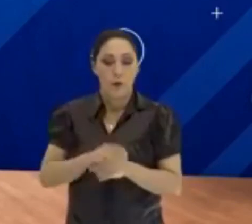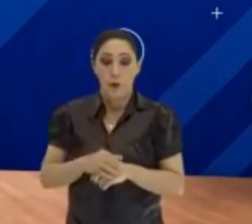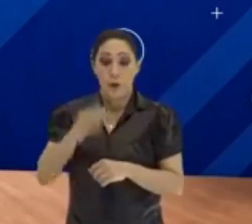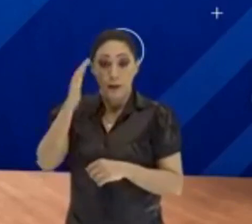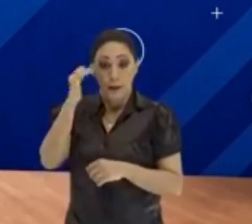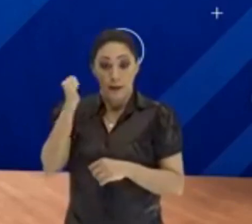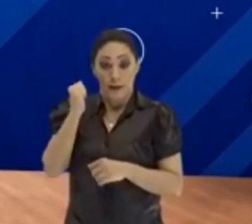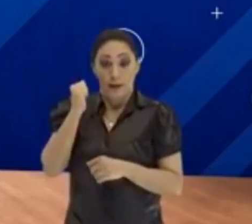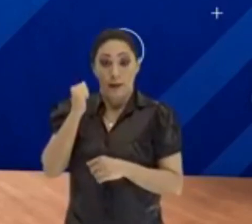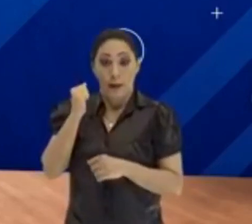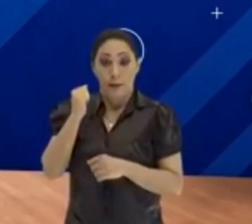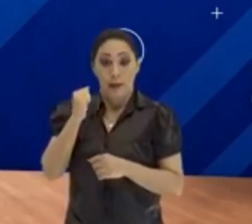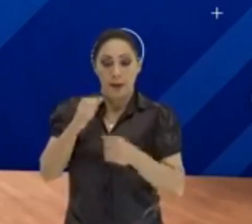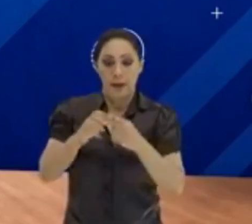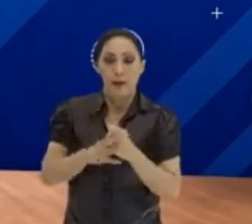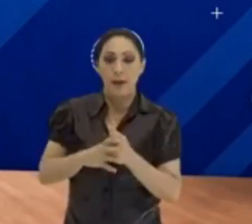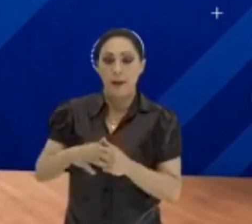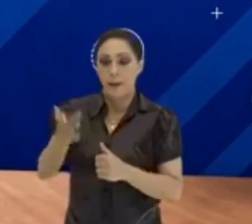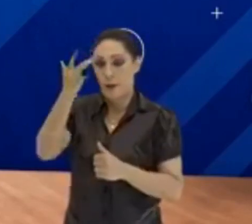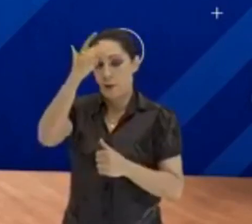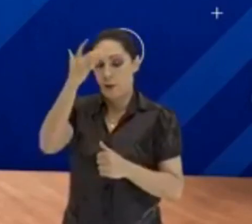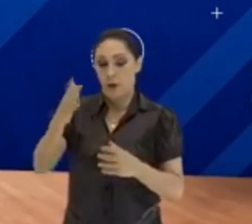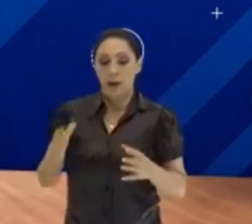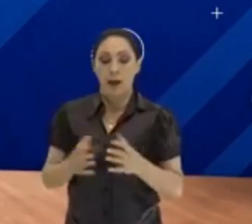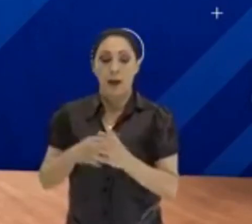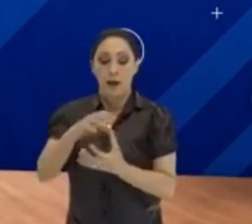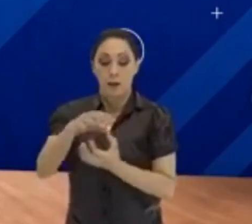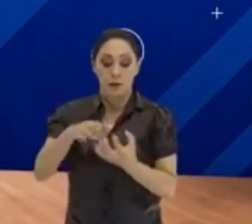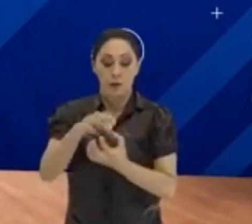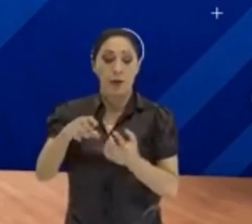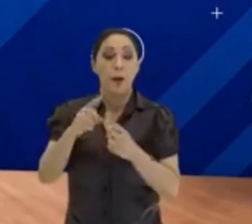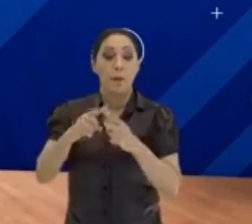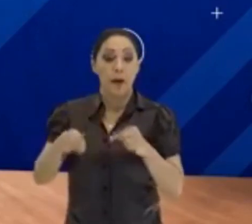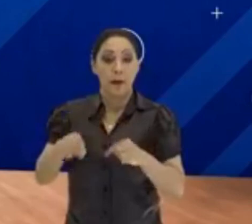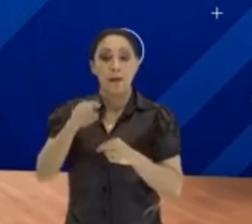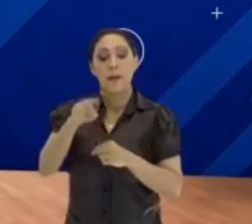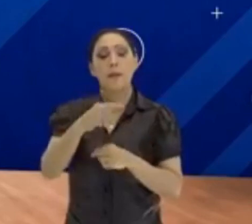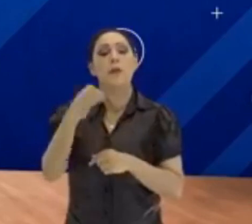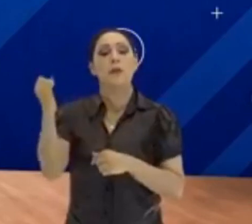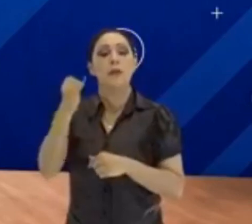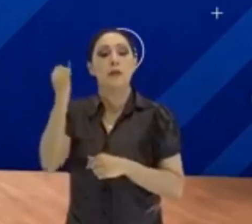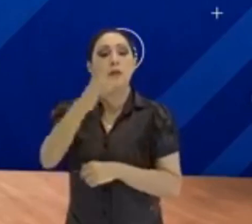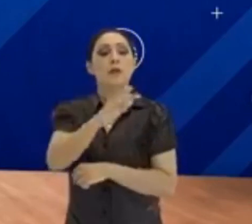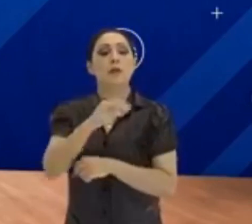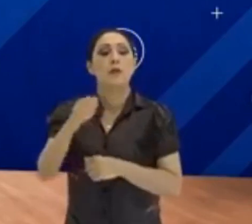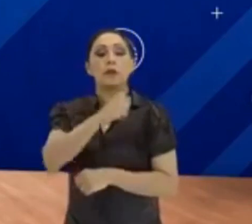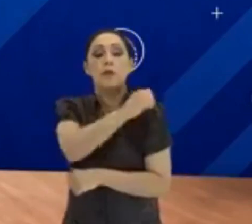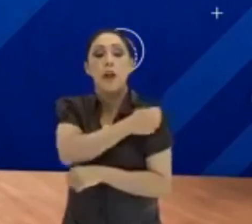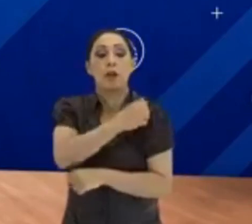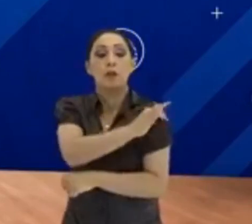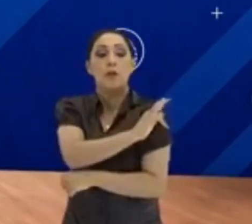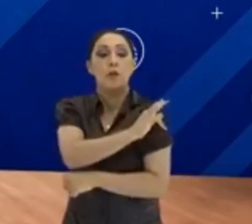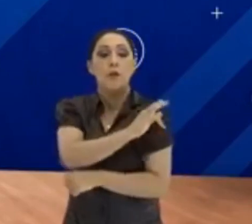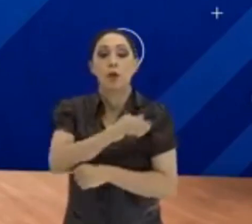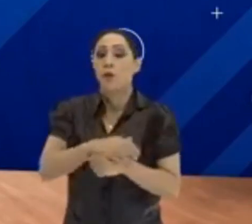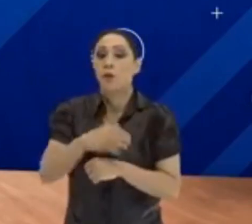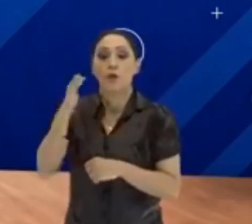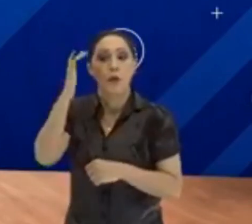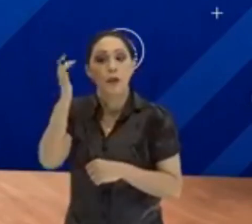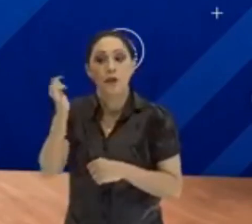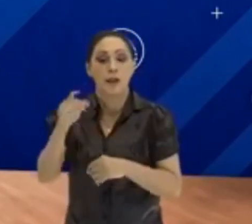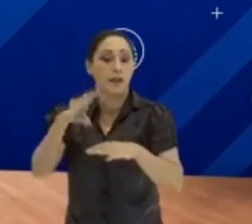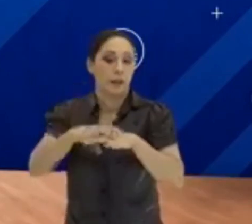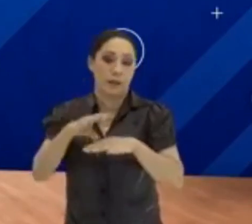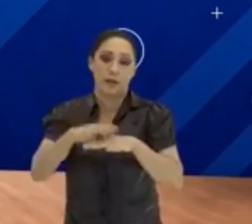fórmulas. Só que é importante também, você aluno do ensino fundamental, não só achar que a matemática é